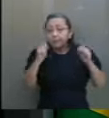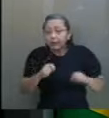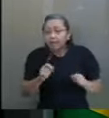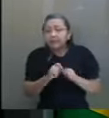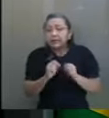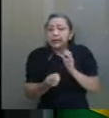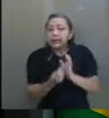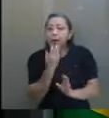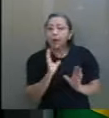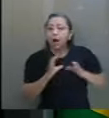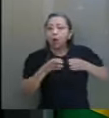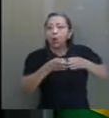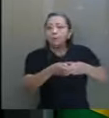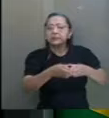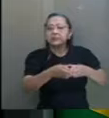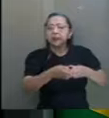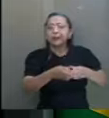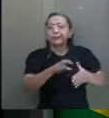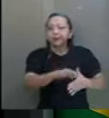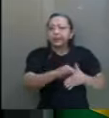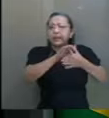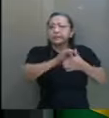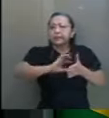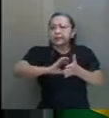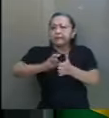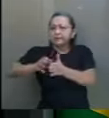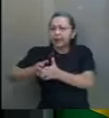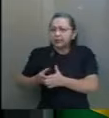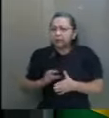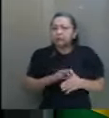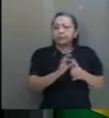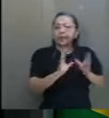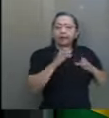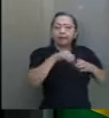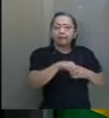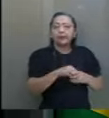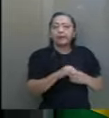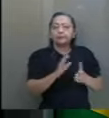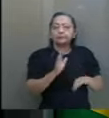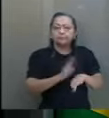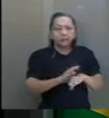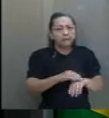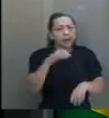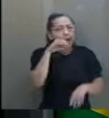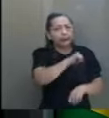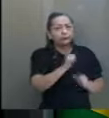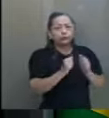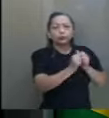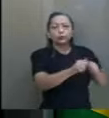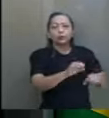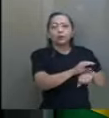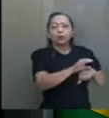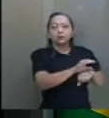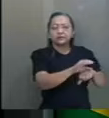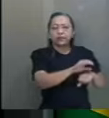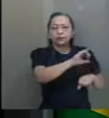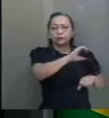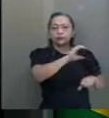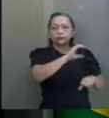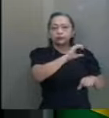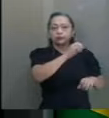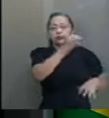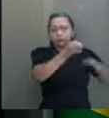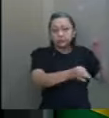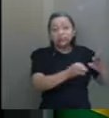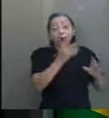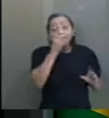comissão por lideranças de partido, para agilizar isso junto à CCJ, eu acho que antes da